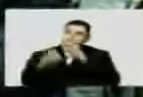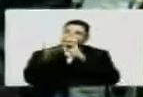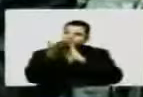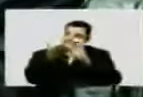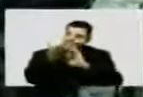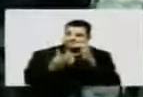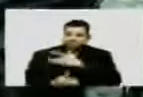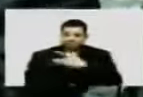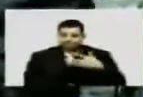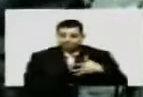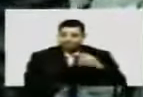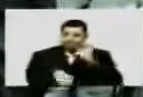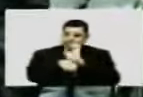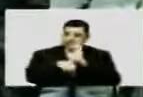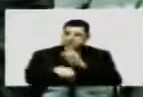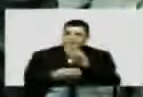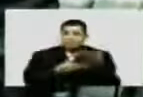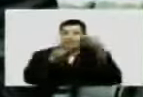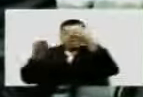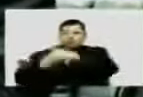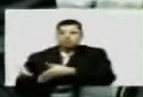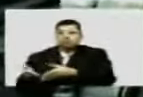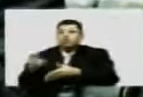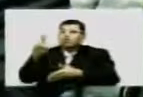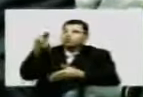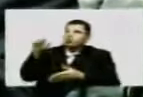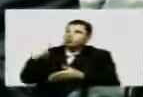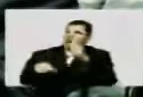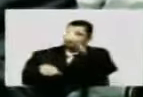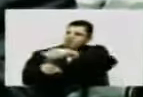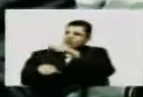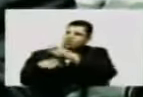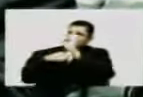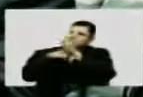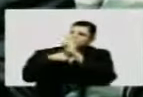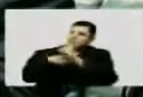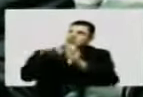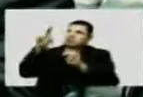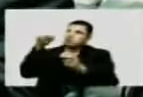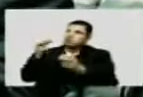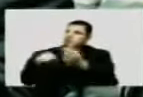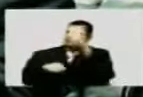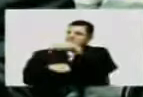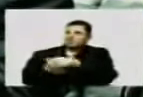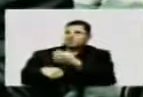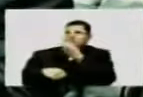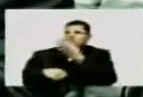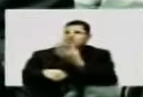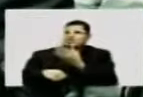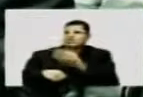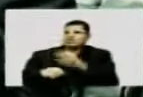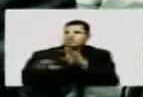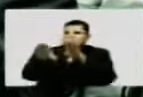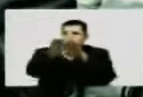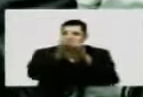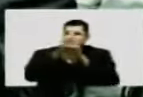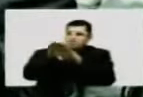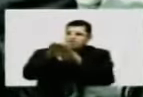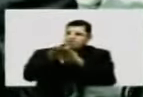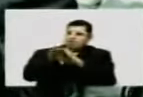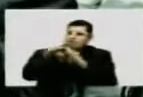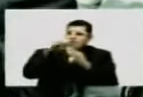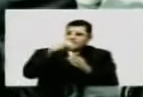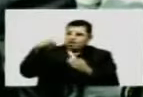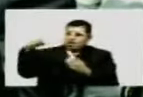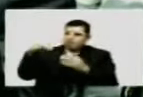o secretário de Saúde do Estado não veio uma única vez aqui dialogar com a Assembleia. Da mesma forma que